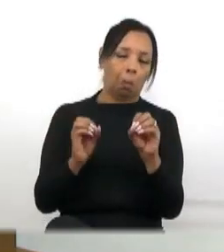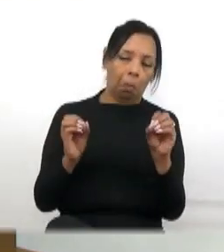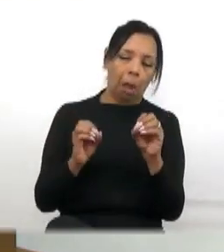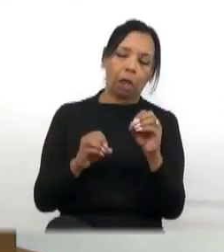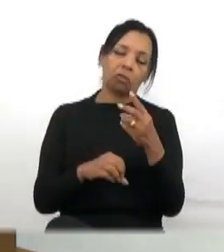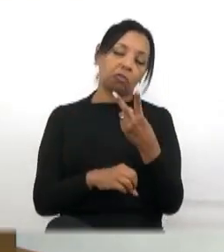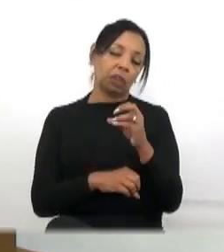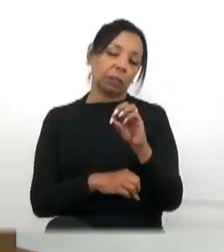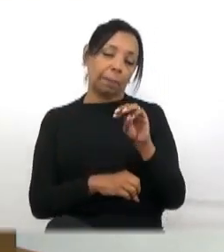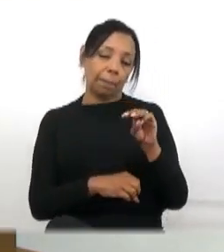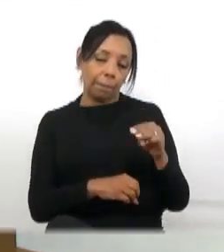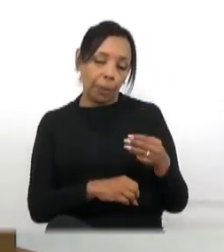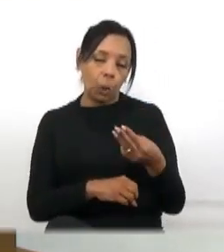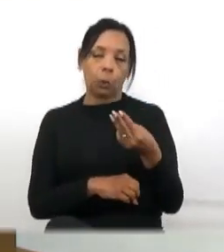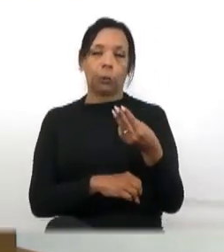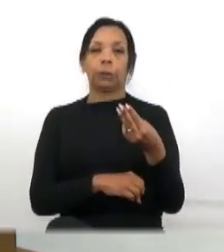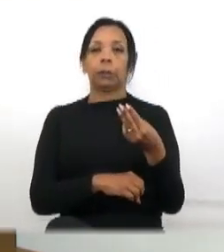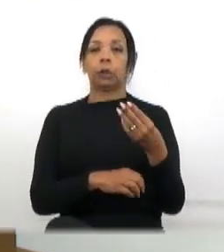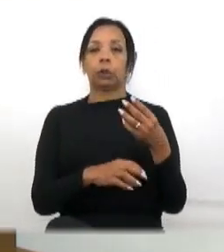milhões em duas obras,